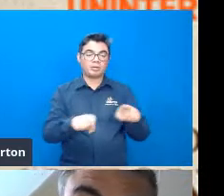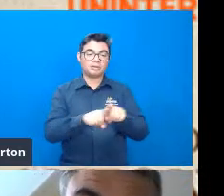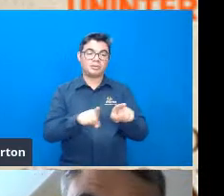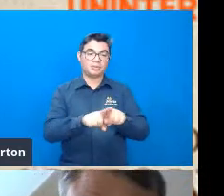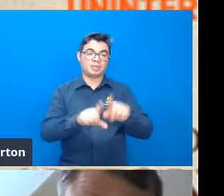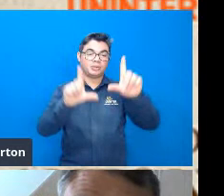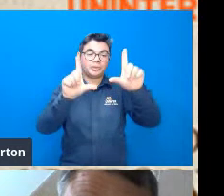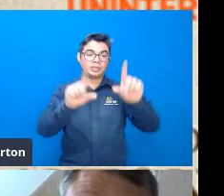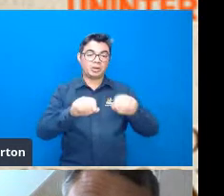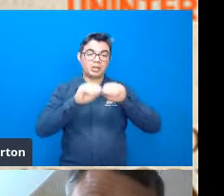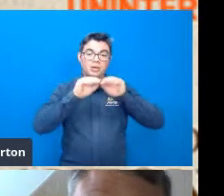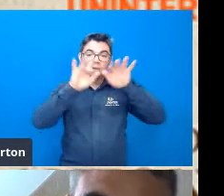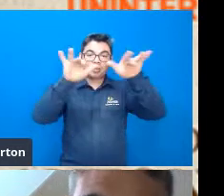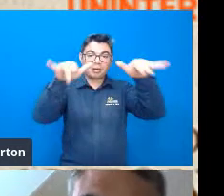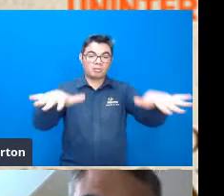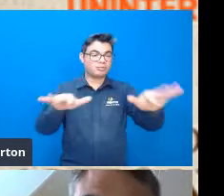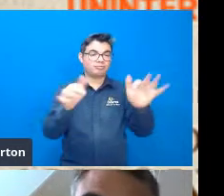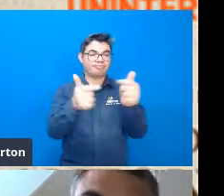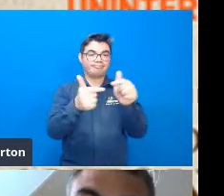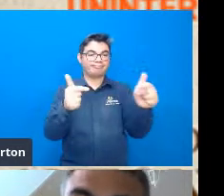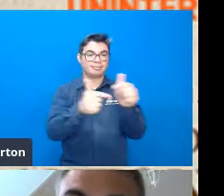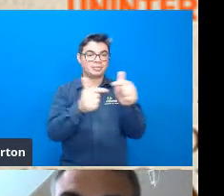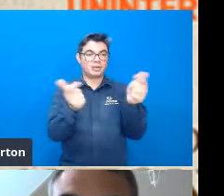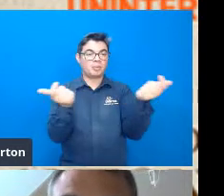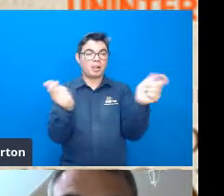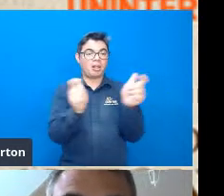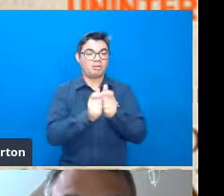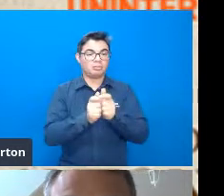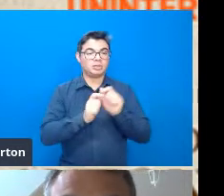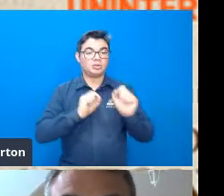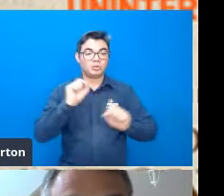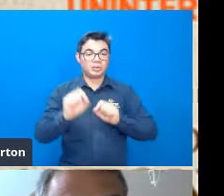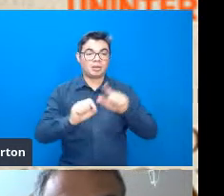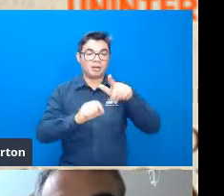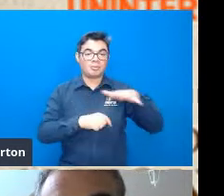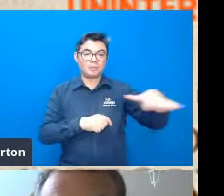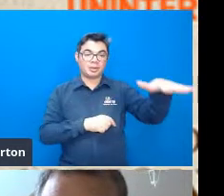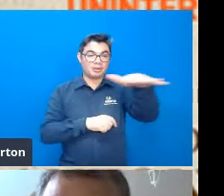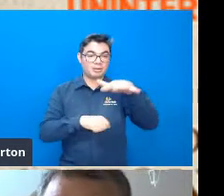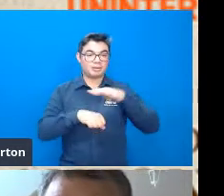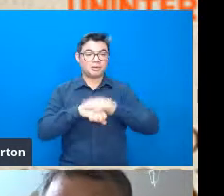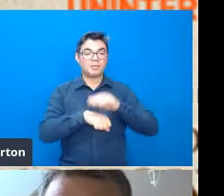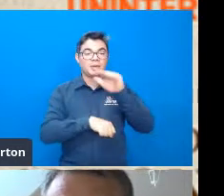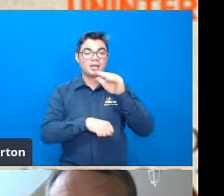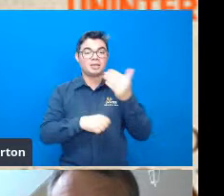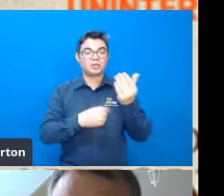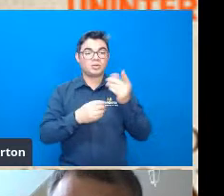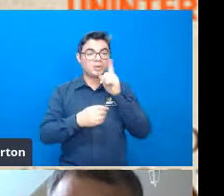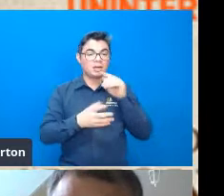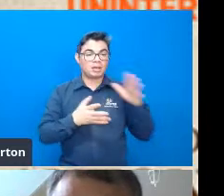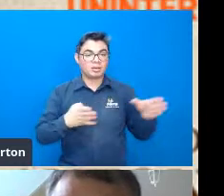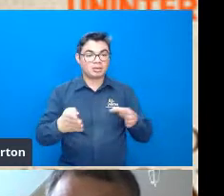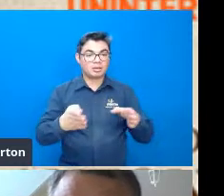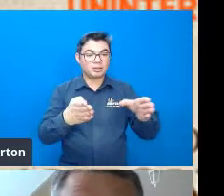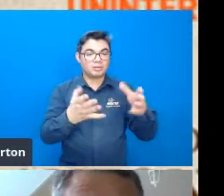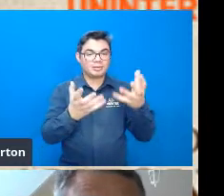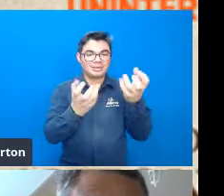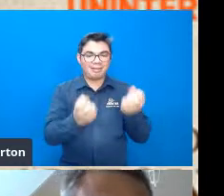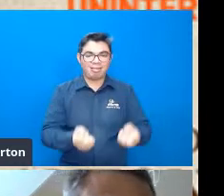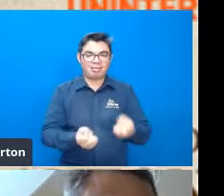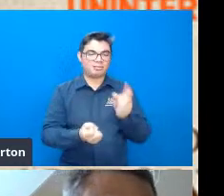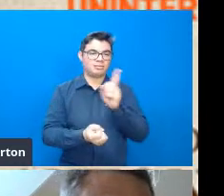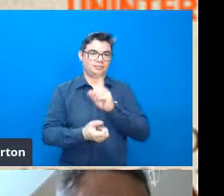menor escoamento superficial isso vai resultar no ambiente com uma rede de drenagem menos densa